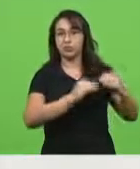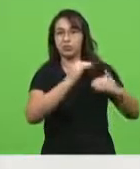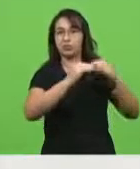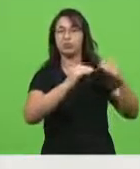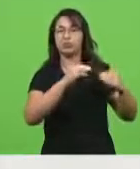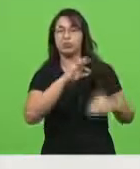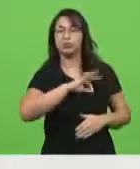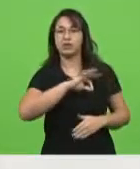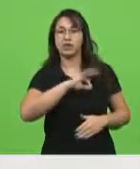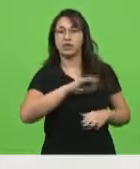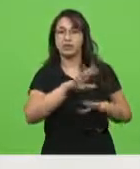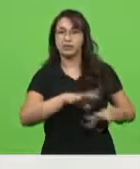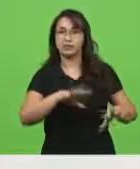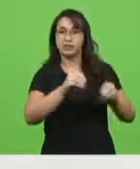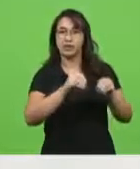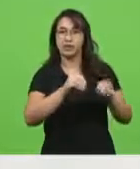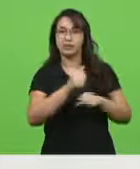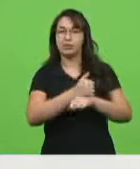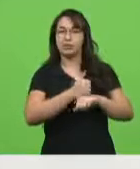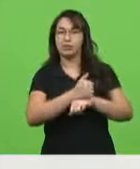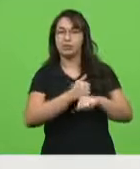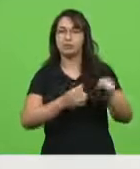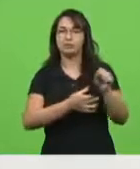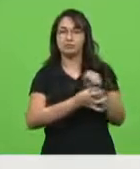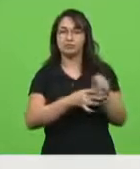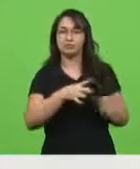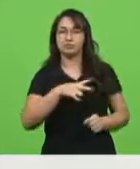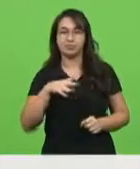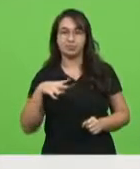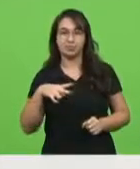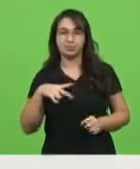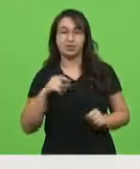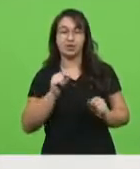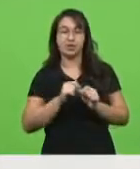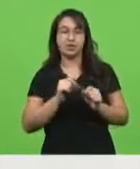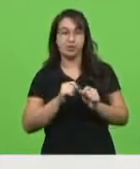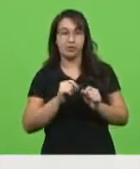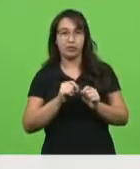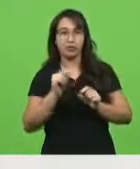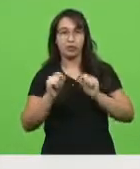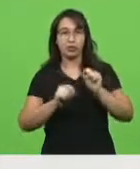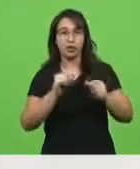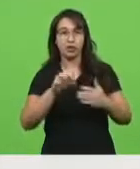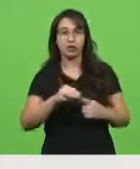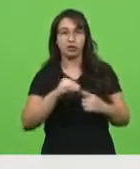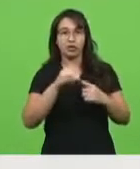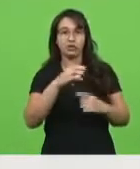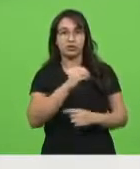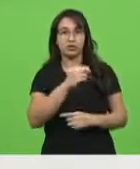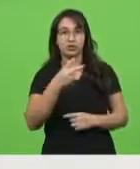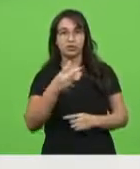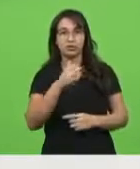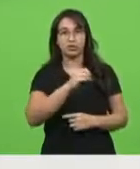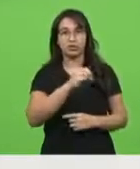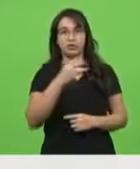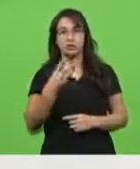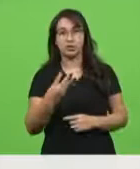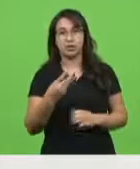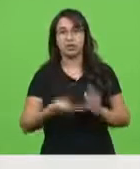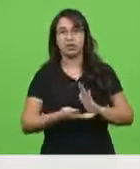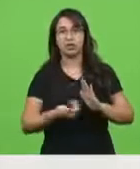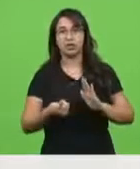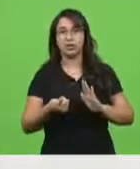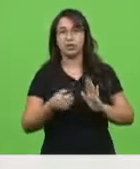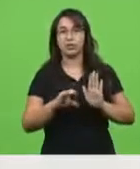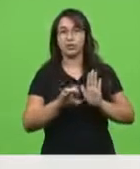públicos, dentre eles, profissionais de segurança pública, o que foi feito por meios de destaque 0203, que retiraram do texto a PEC.